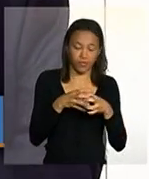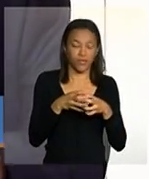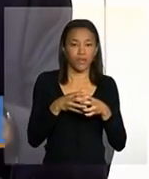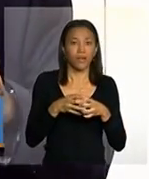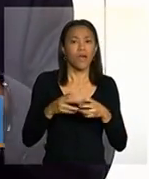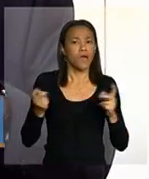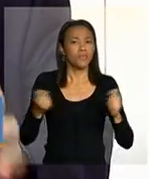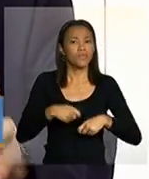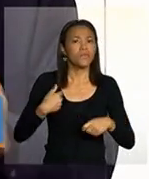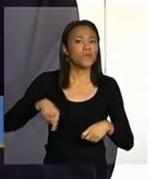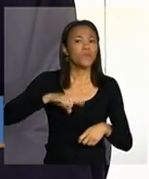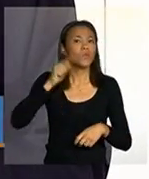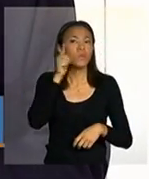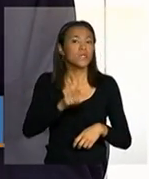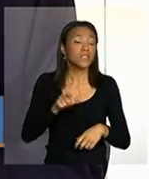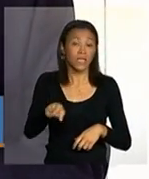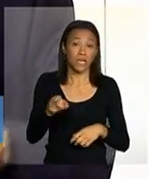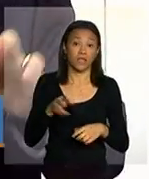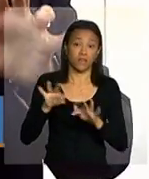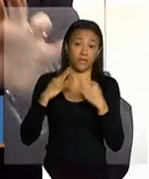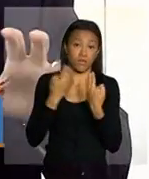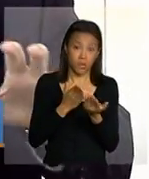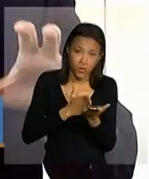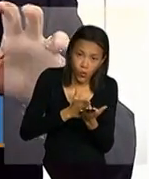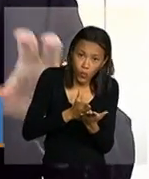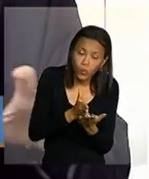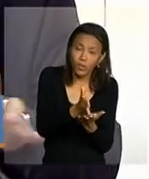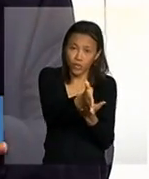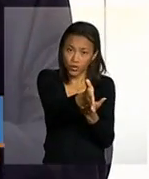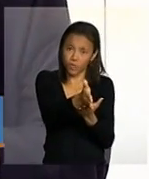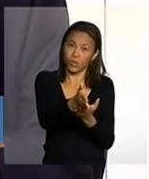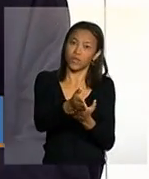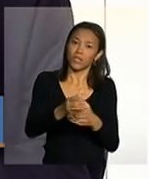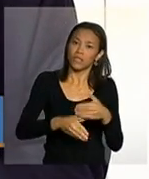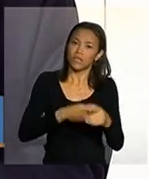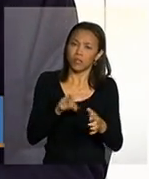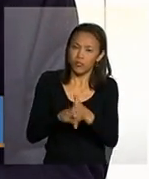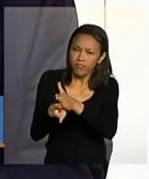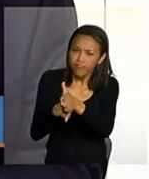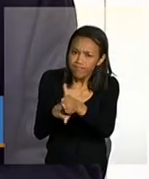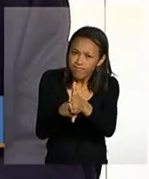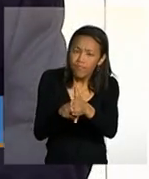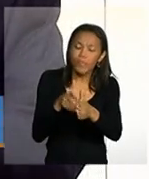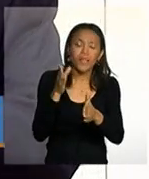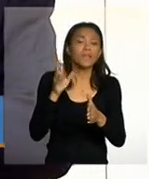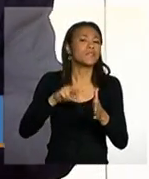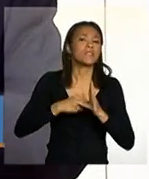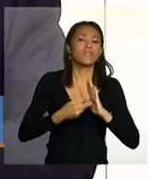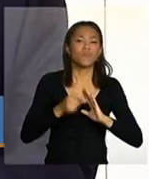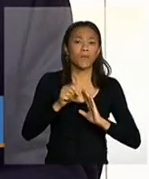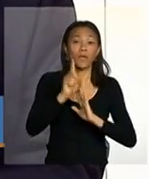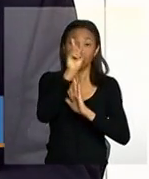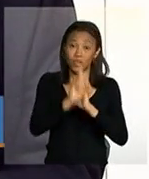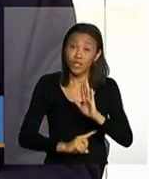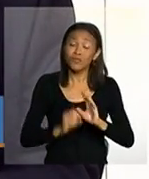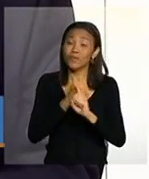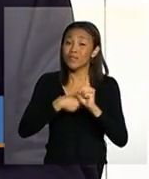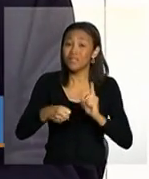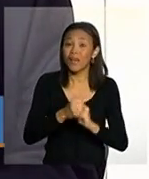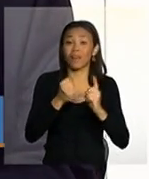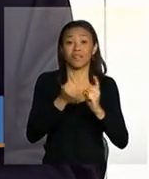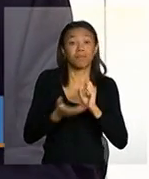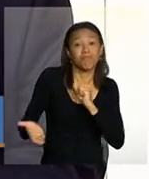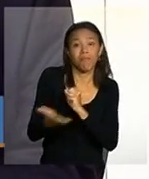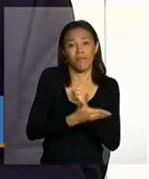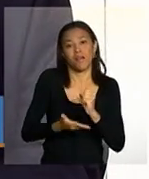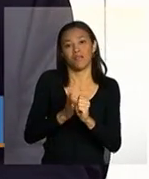a permanência dessas famílias no processo de acompanhamento das condicionalidades porque isso significa os direitos sociais básicos de educação